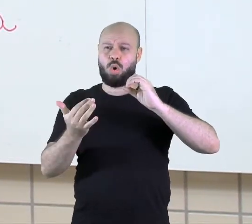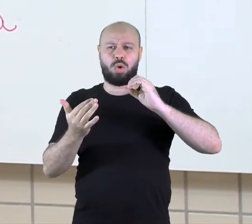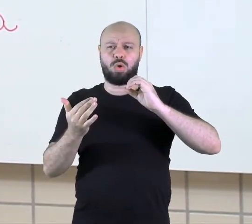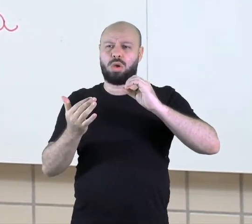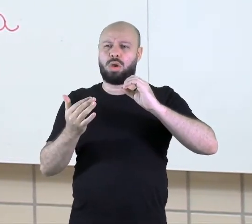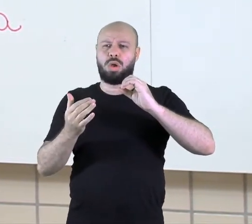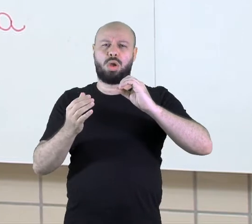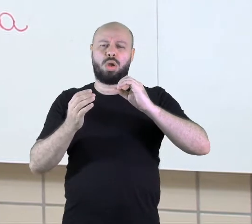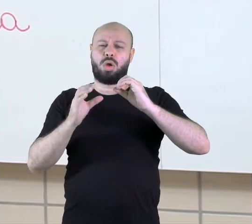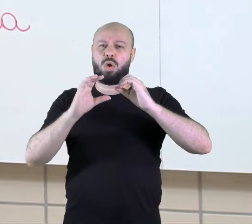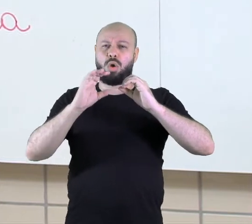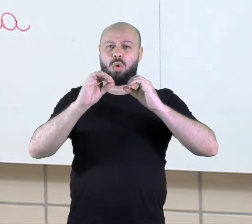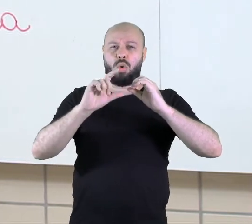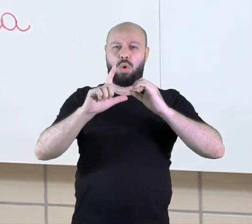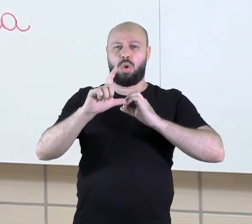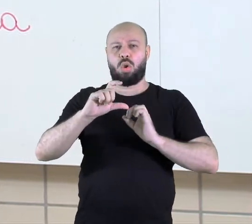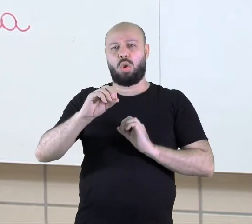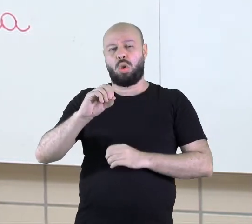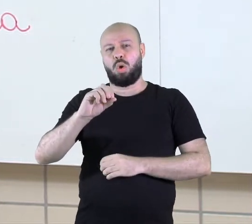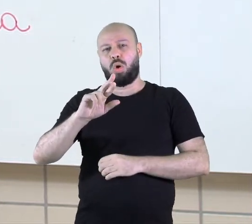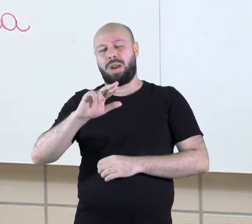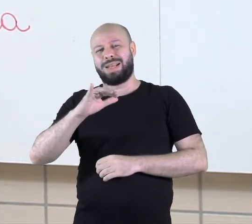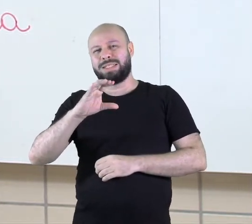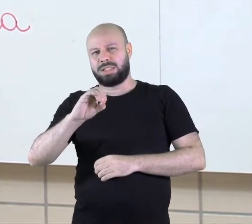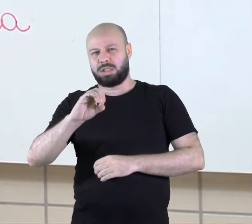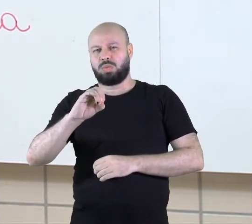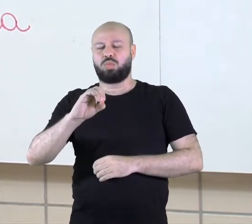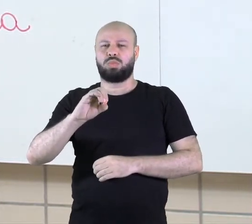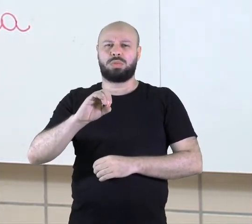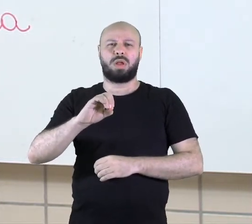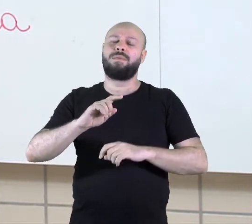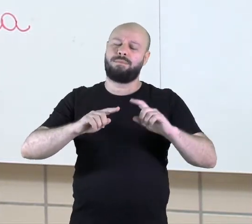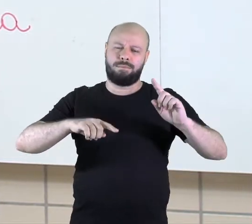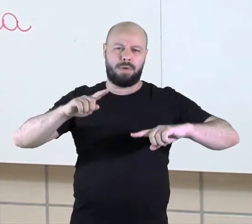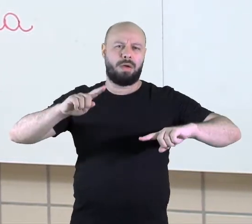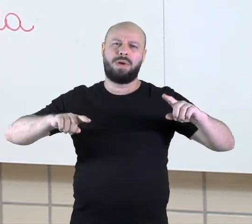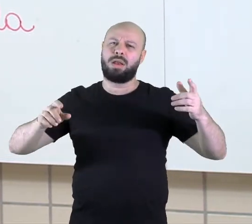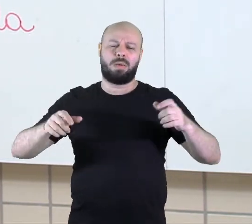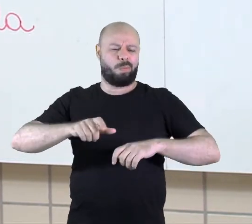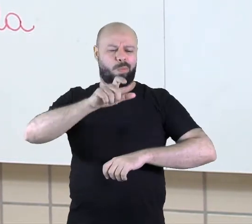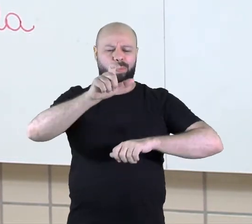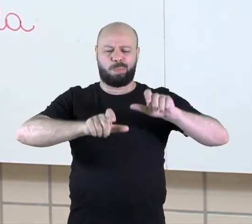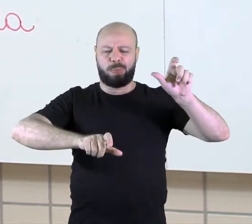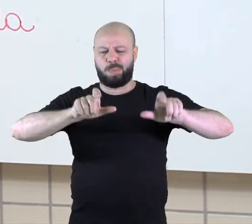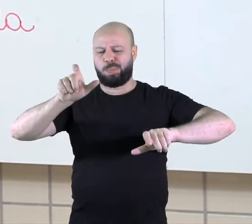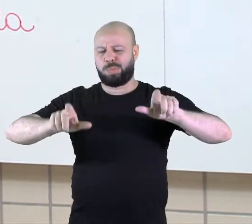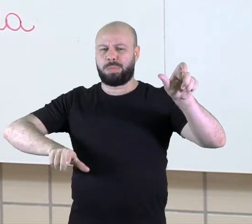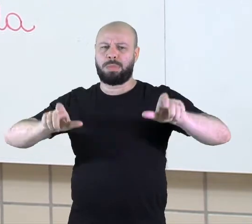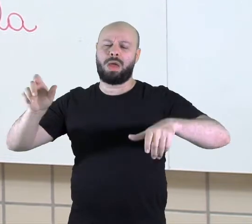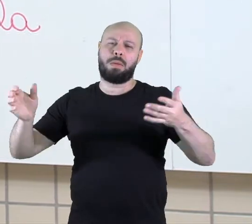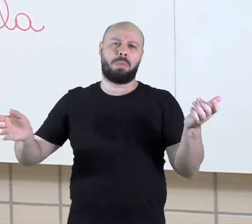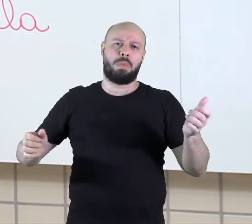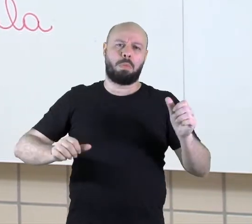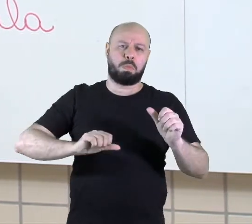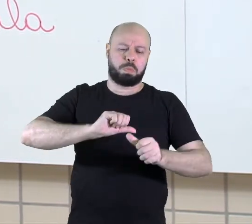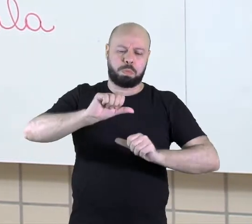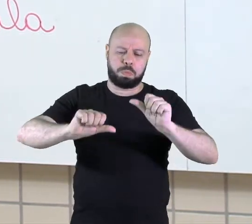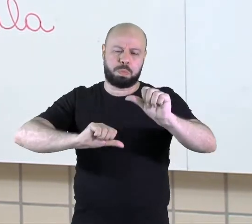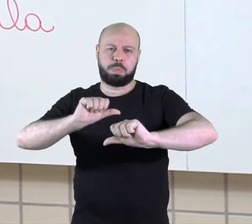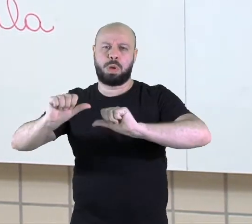coloração do olho. Varia de pessoas, muda essa